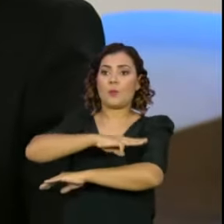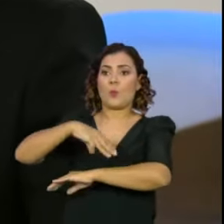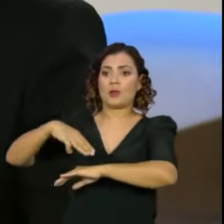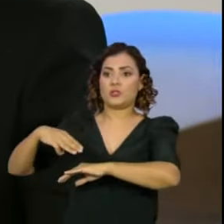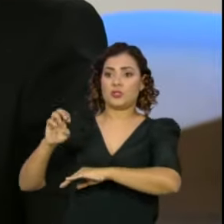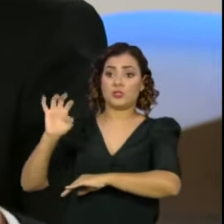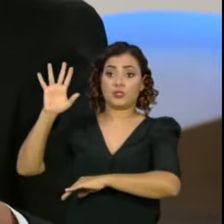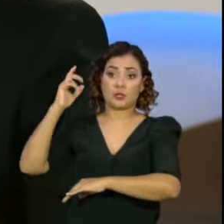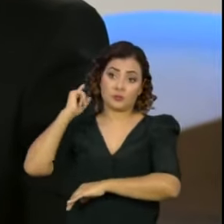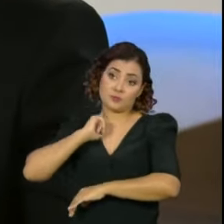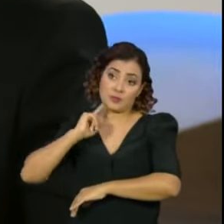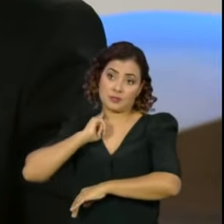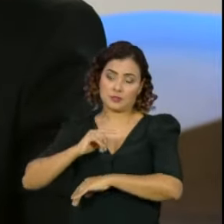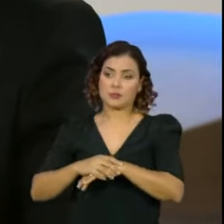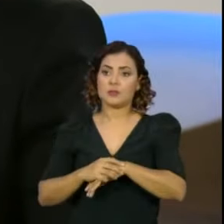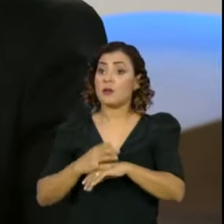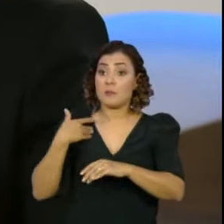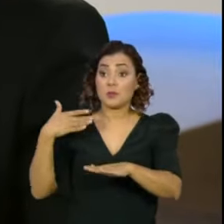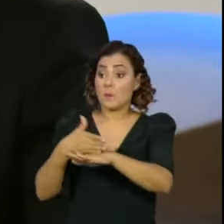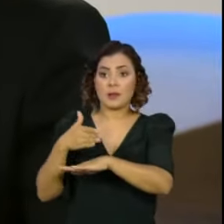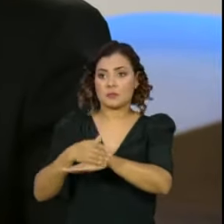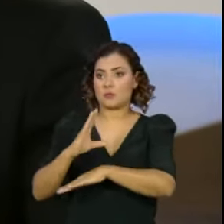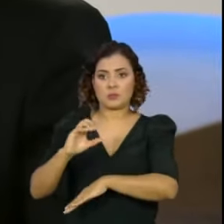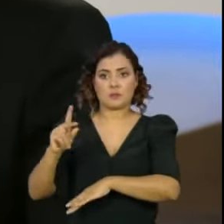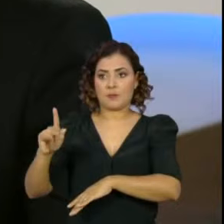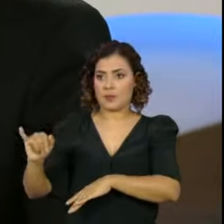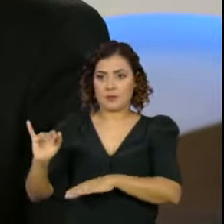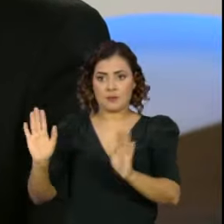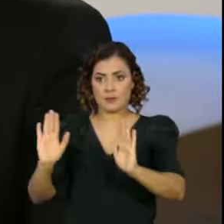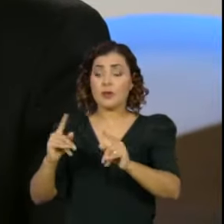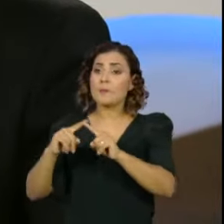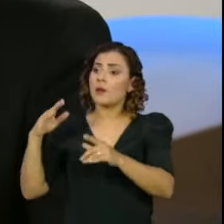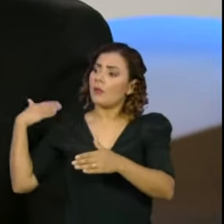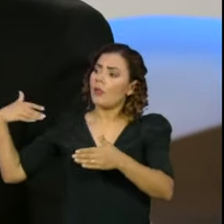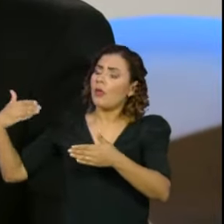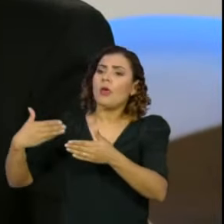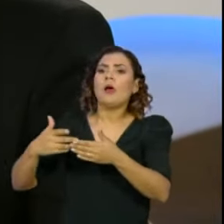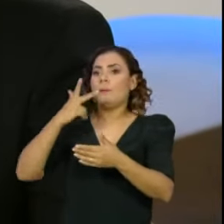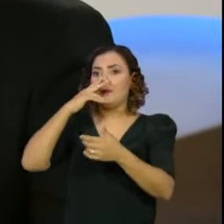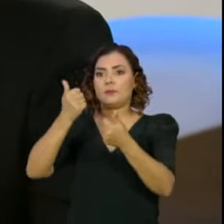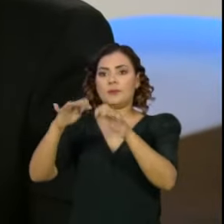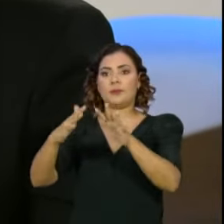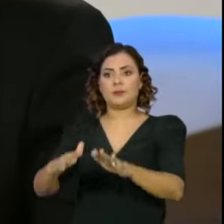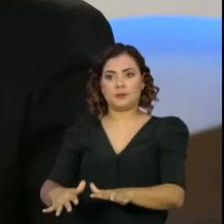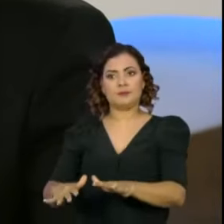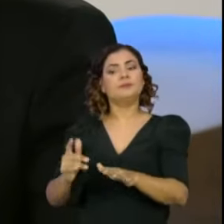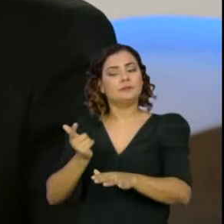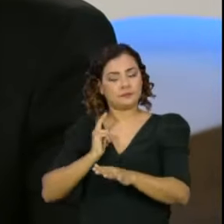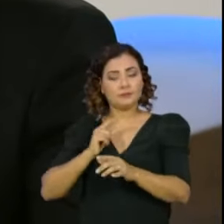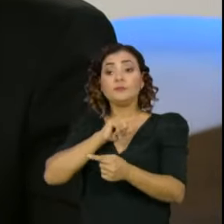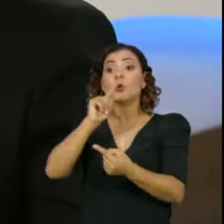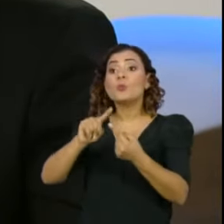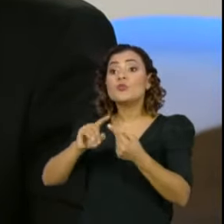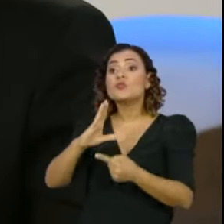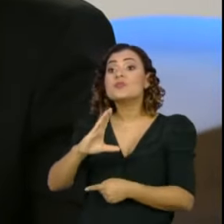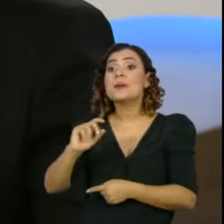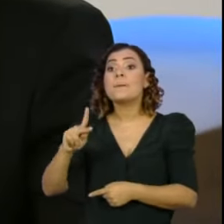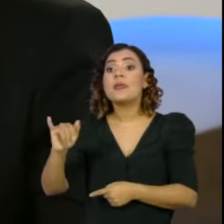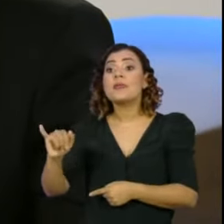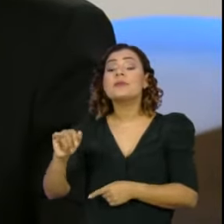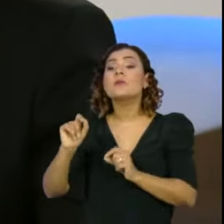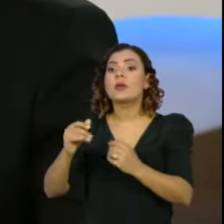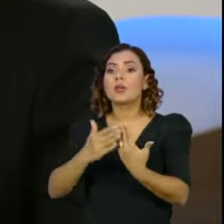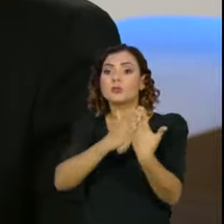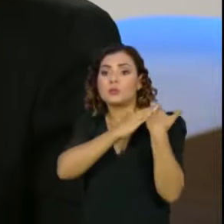no meu estado de Minas Gerais, mas, mesmo assim, não participei da CPI. A CPI, ao longo dos anos, foi desvirtuada, a razão de ser dela. Nós nunca podemos transferir para uma